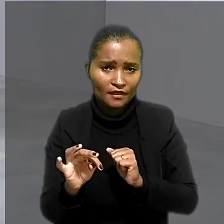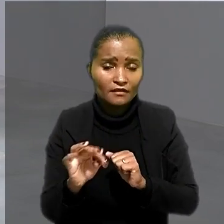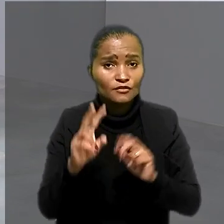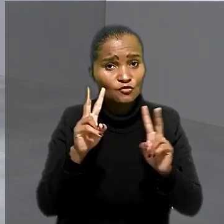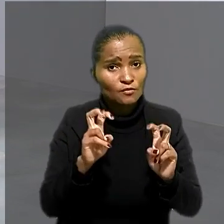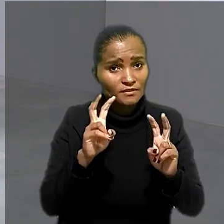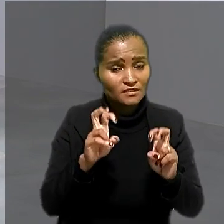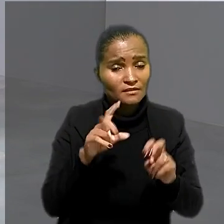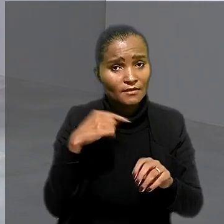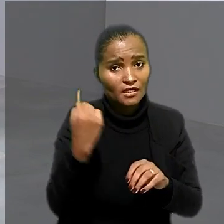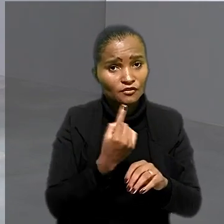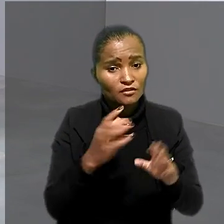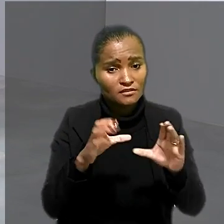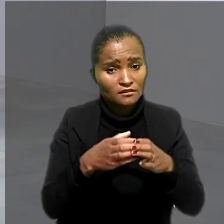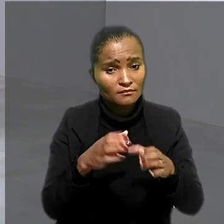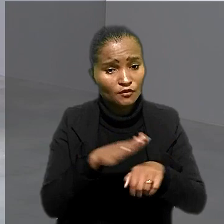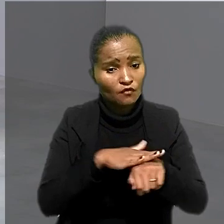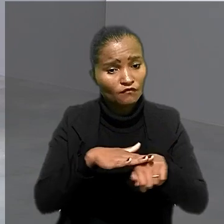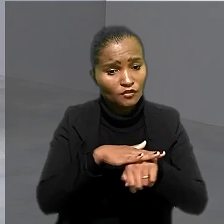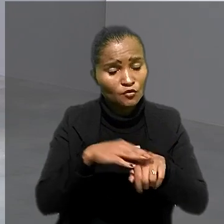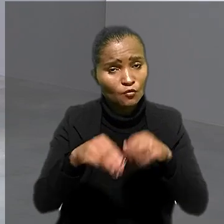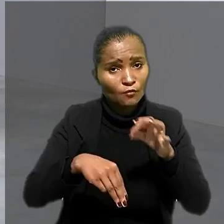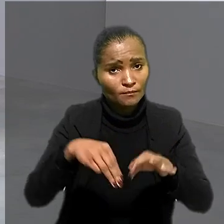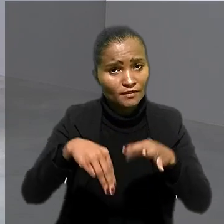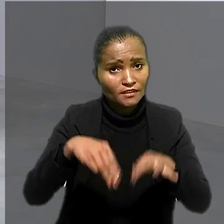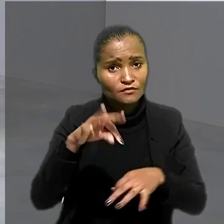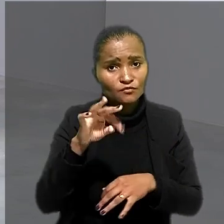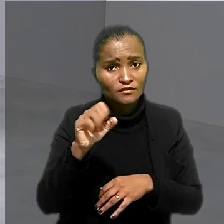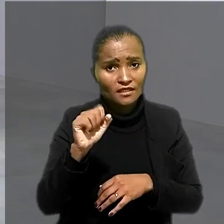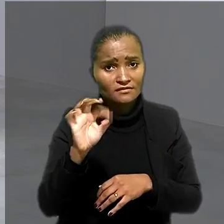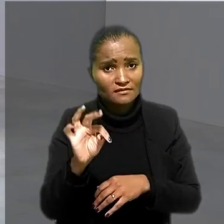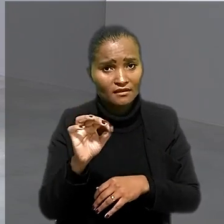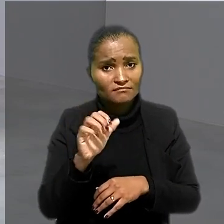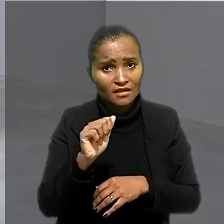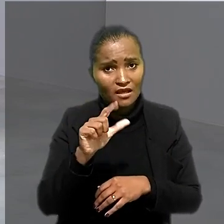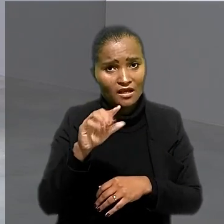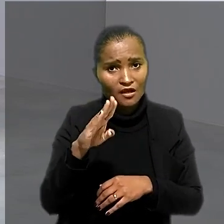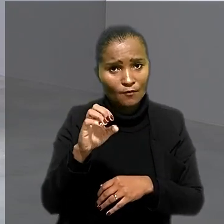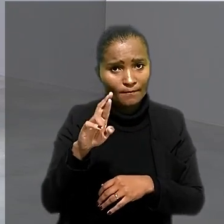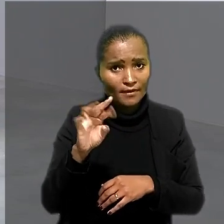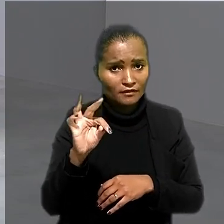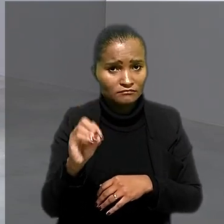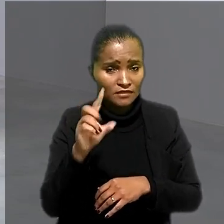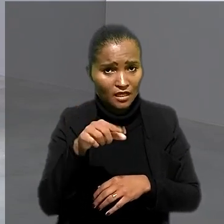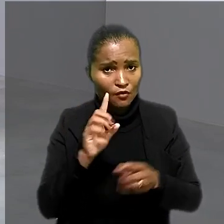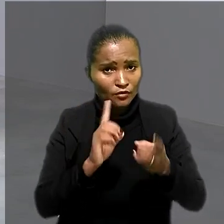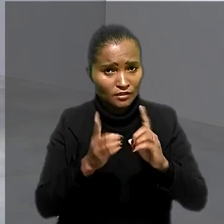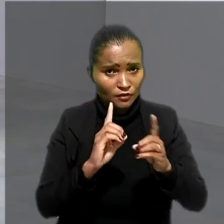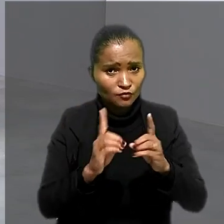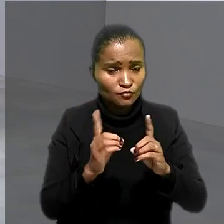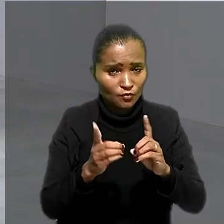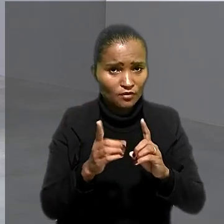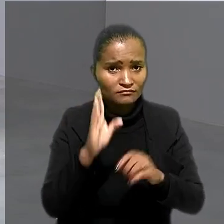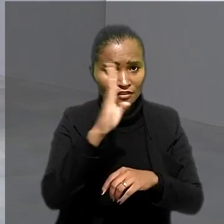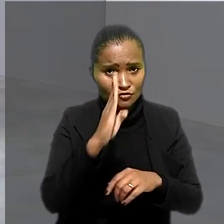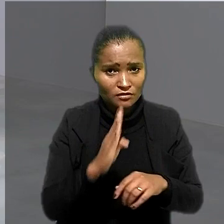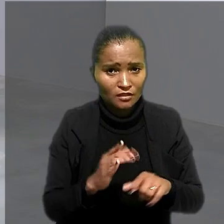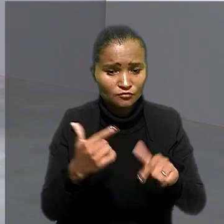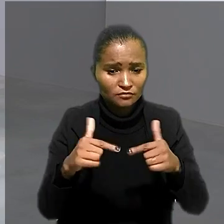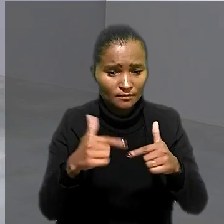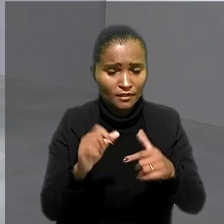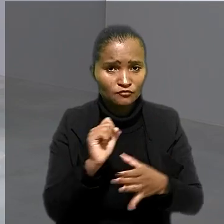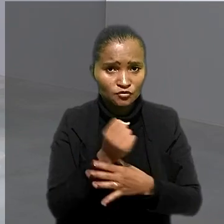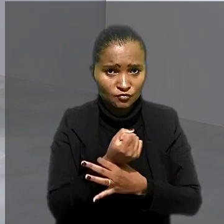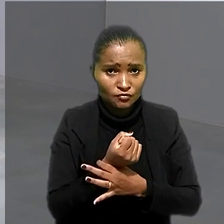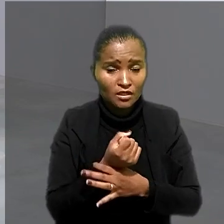tema, Anderson, nossa equipe conversou com o ministro do TST, Alberto Balazeiro, que é coordenador nacional do Programa Trabalho Seguro. Ele